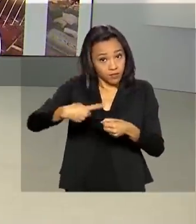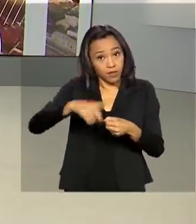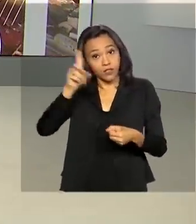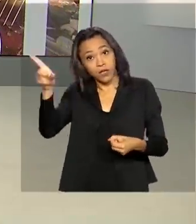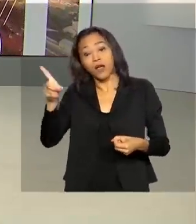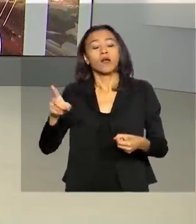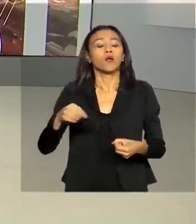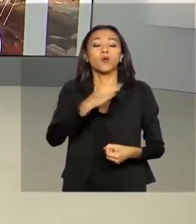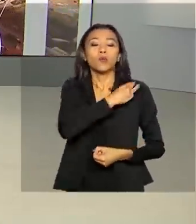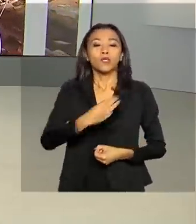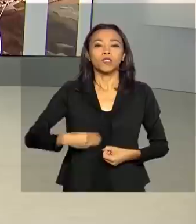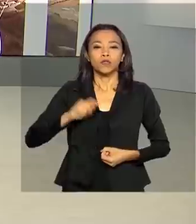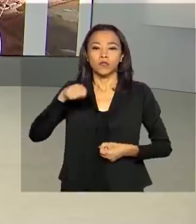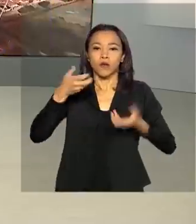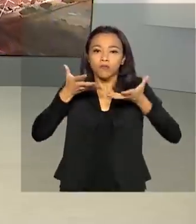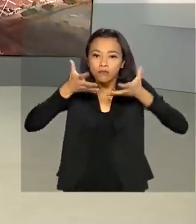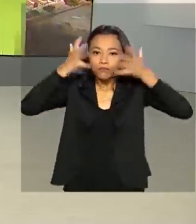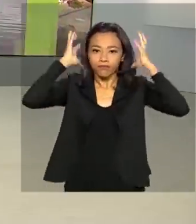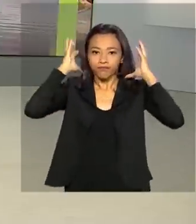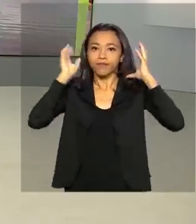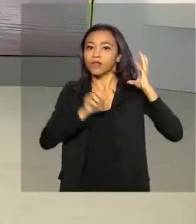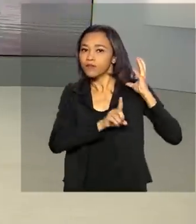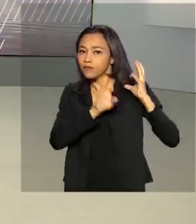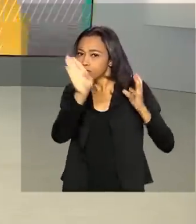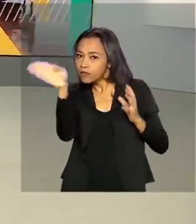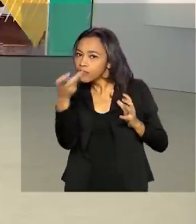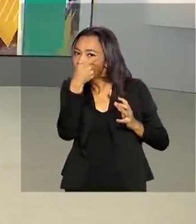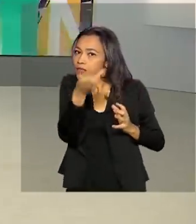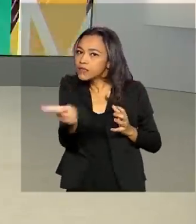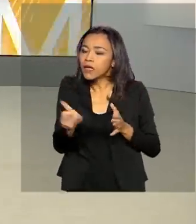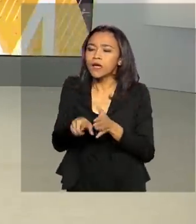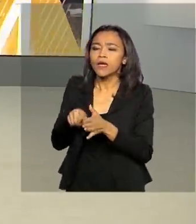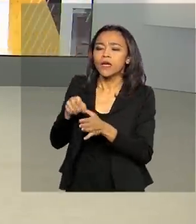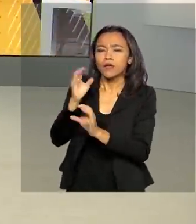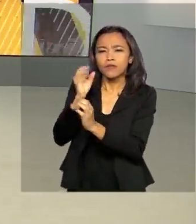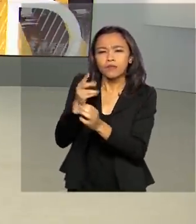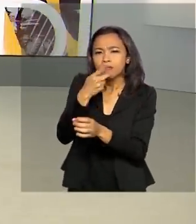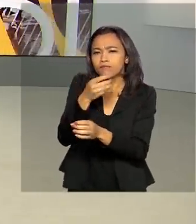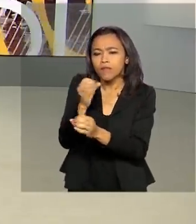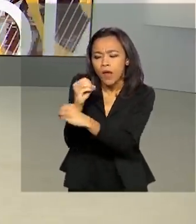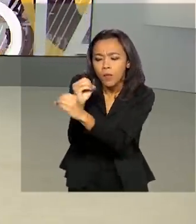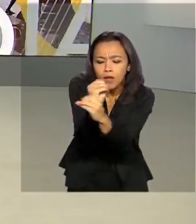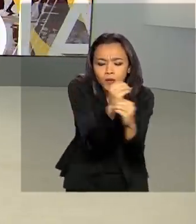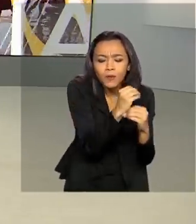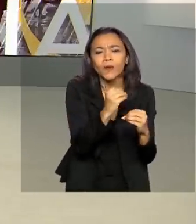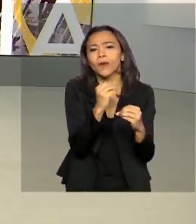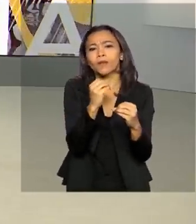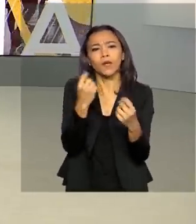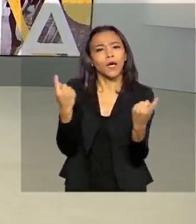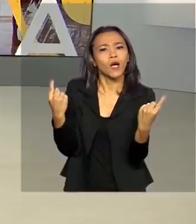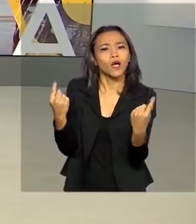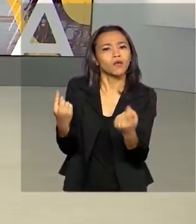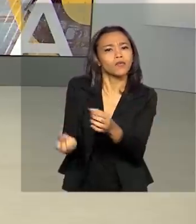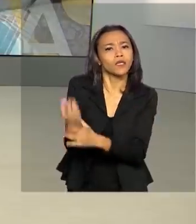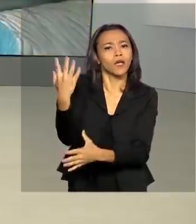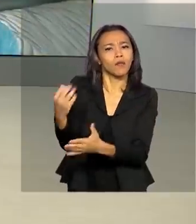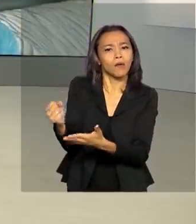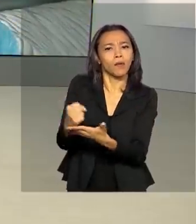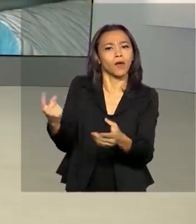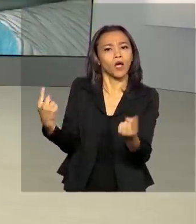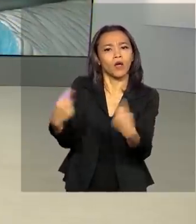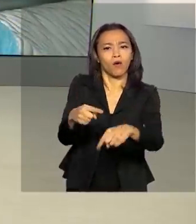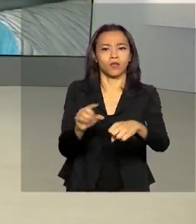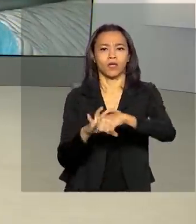Pontes, visita laboratórios envolvidos na busca de soluções para o combate ao coronavírus. Vamos até São Paulo, Priscila Kerst